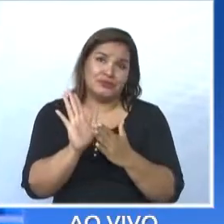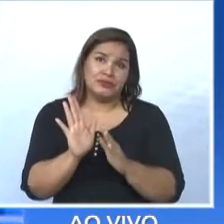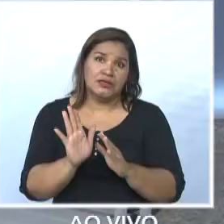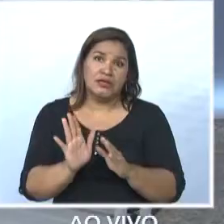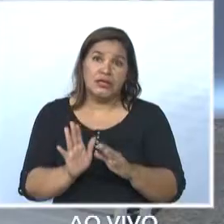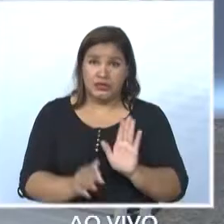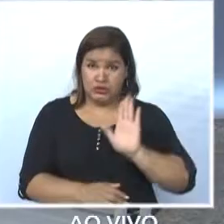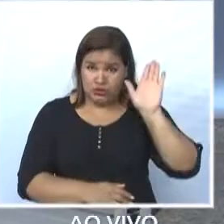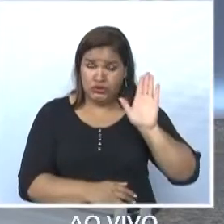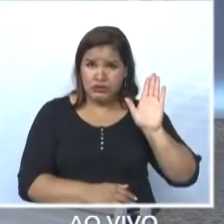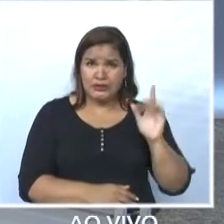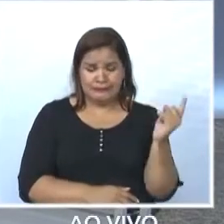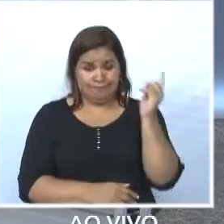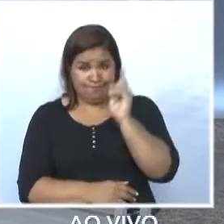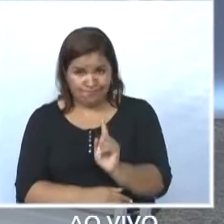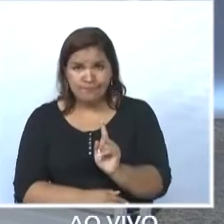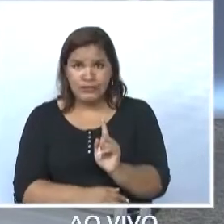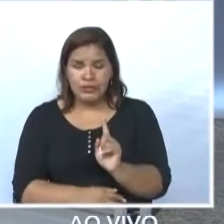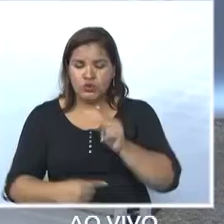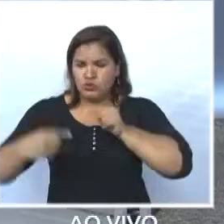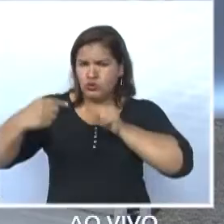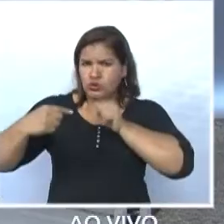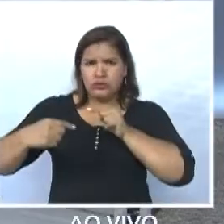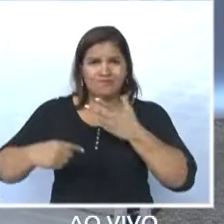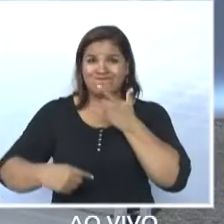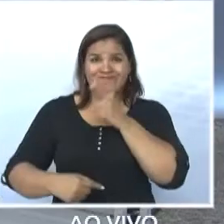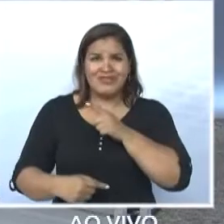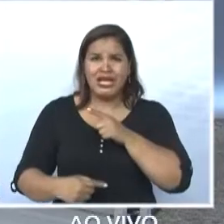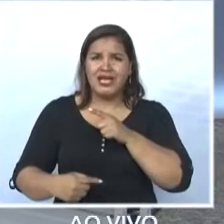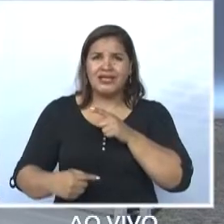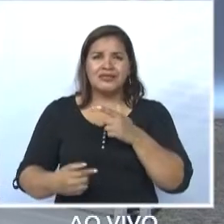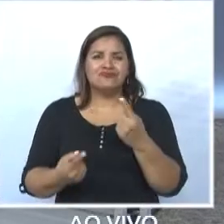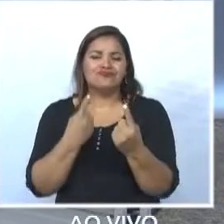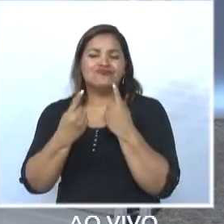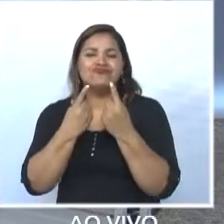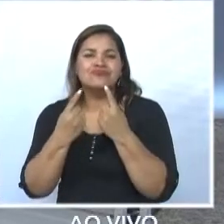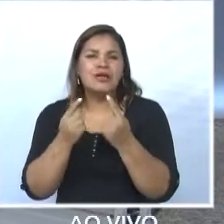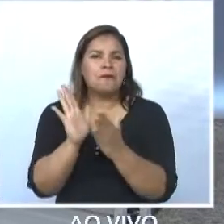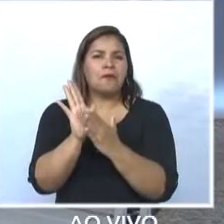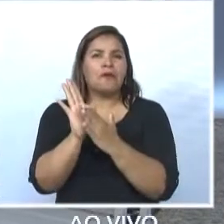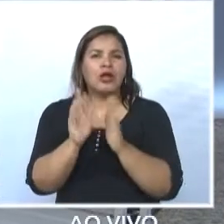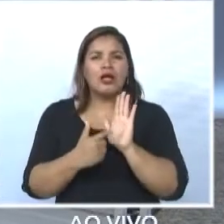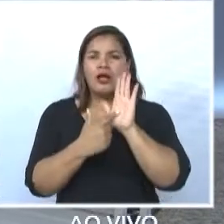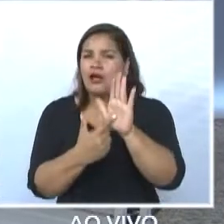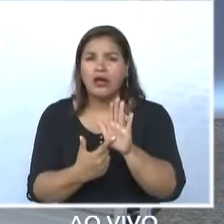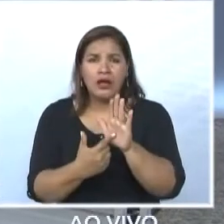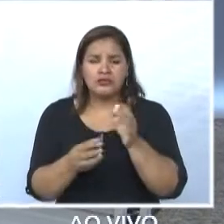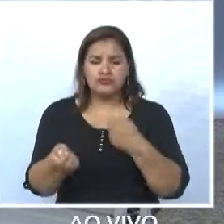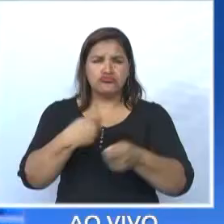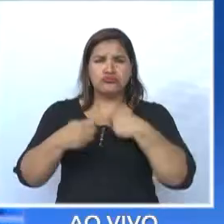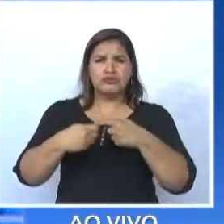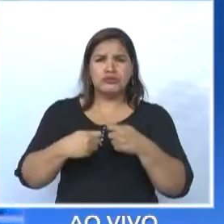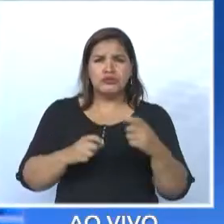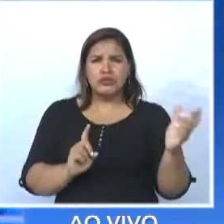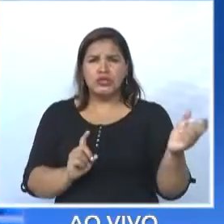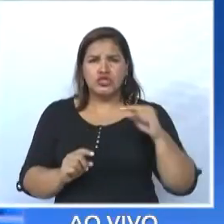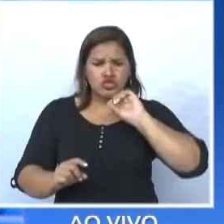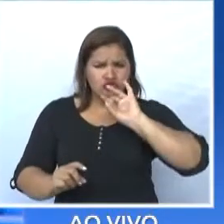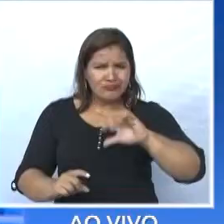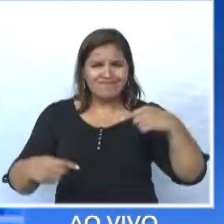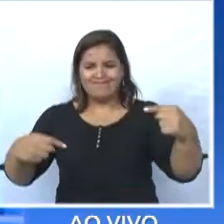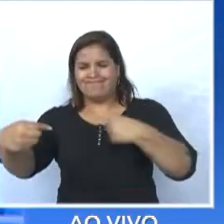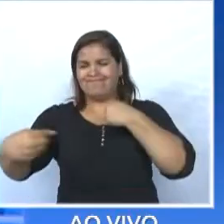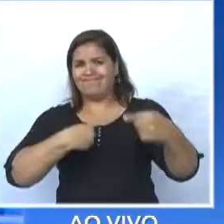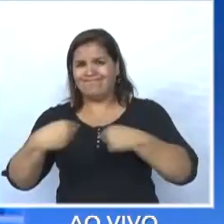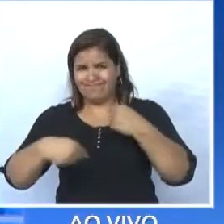vem num debate, não consegue conversar a respeito de proposta e de administração, ataca o tempo inteiro e a